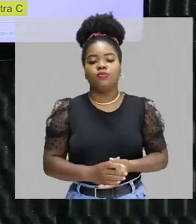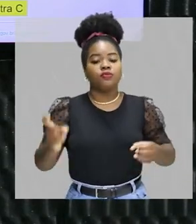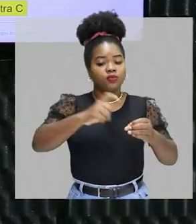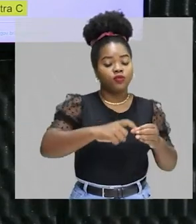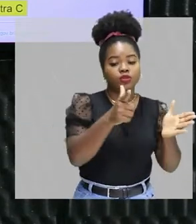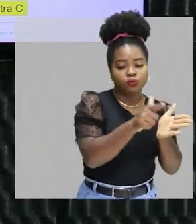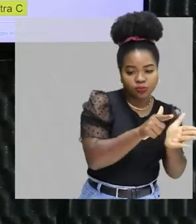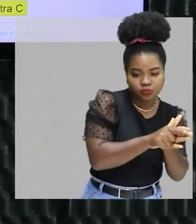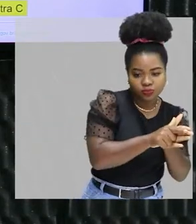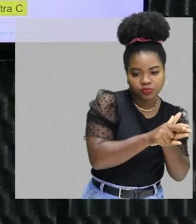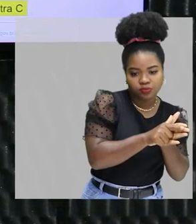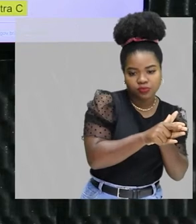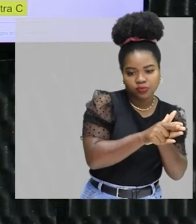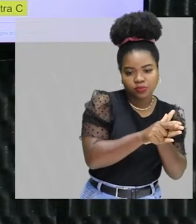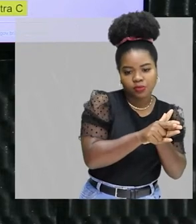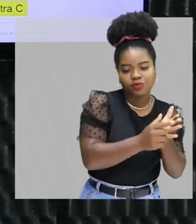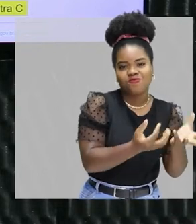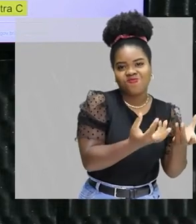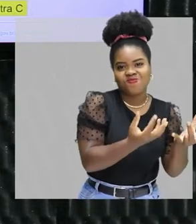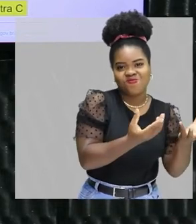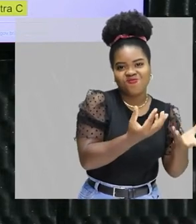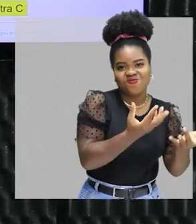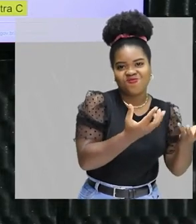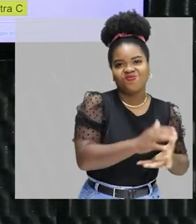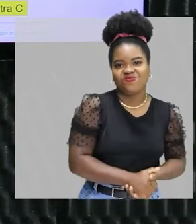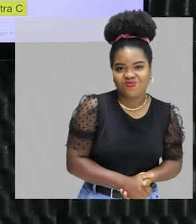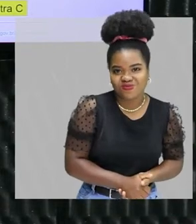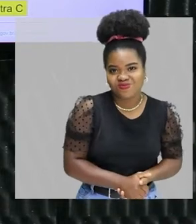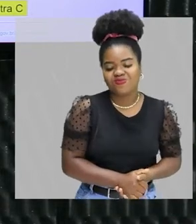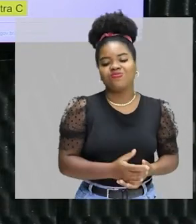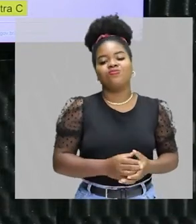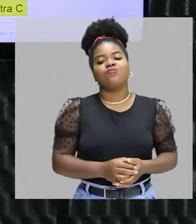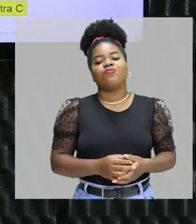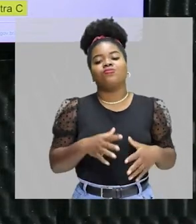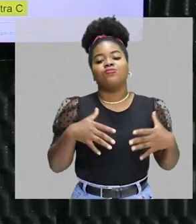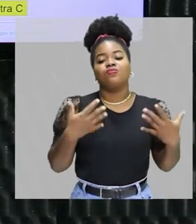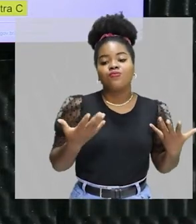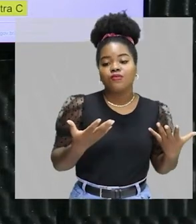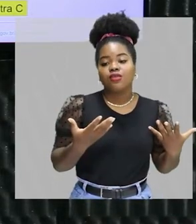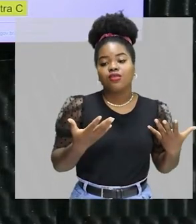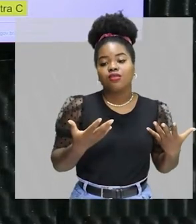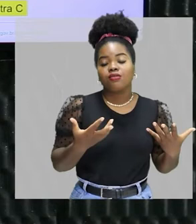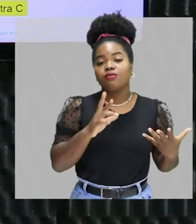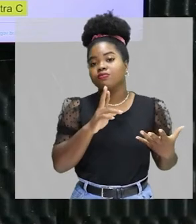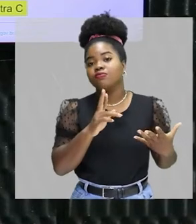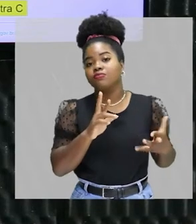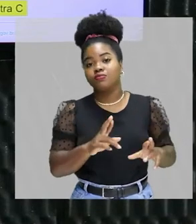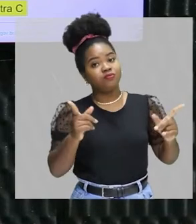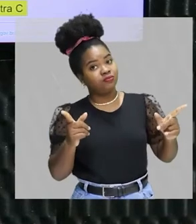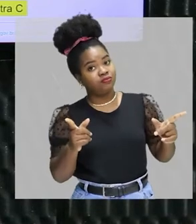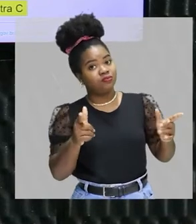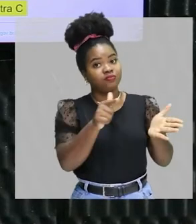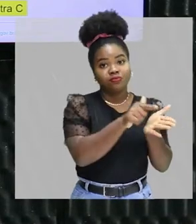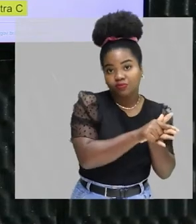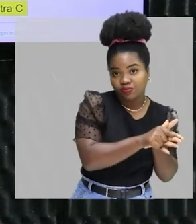para papel, você promove a sua queima. Turminha, o resultado é totalmente diferente do